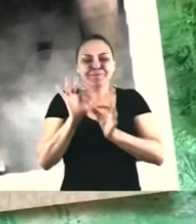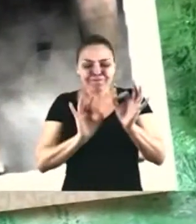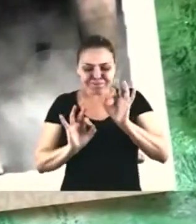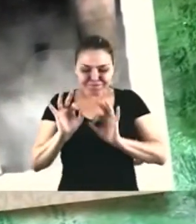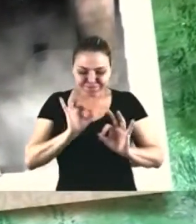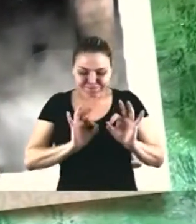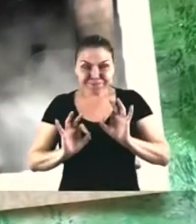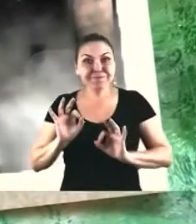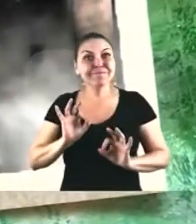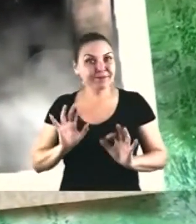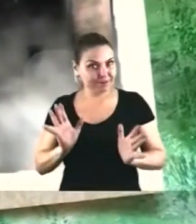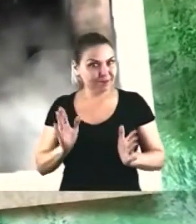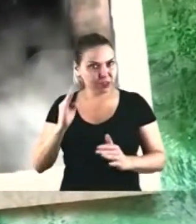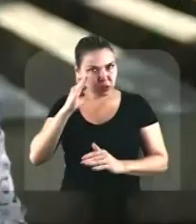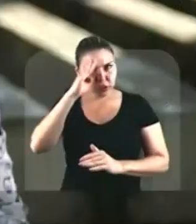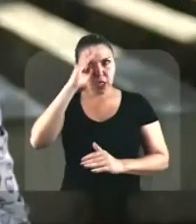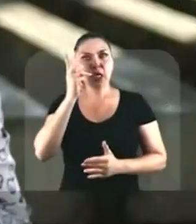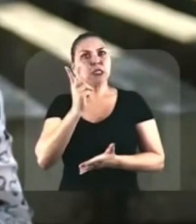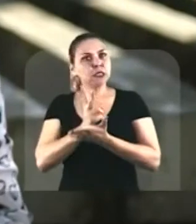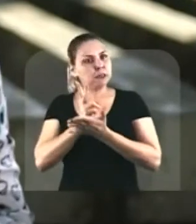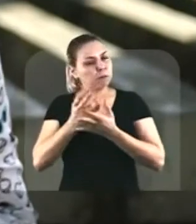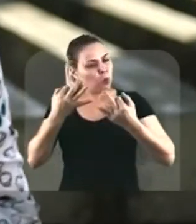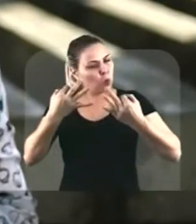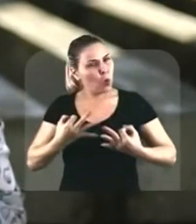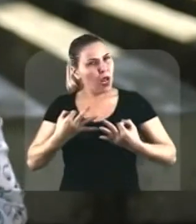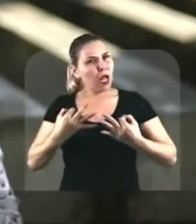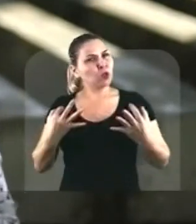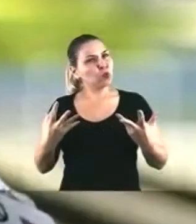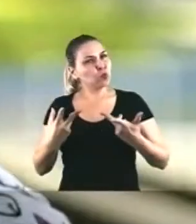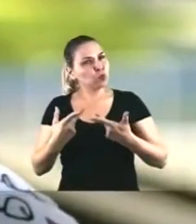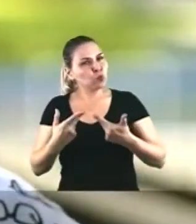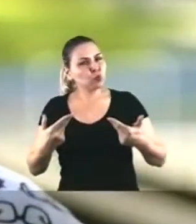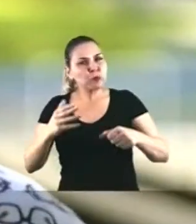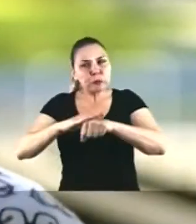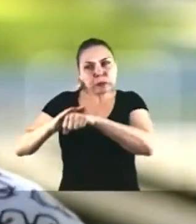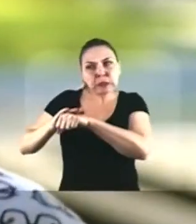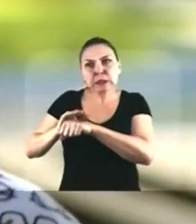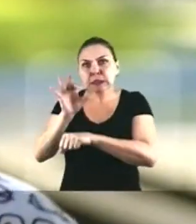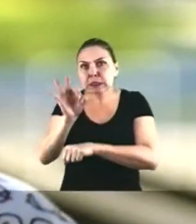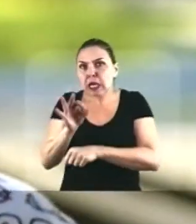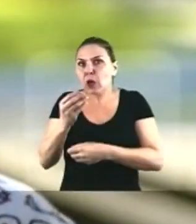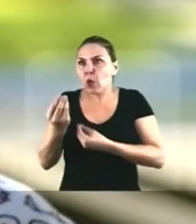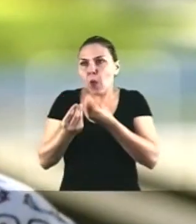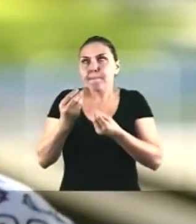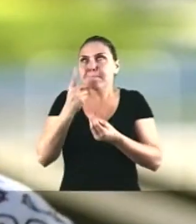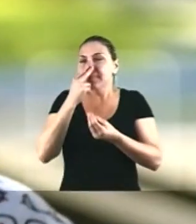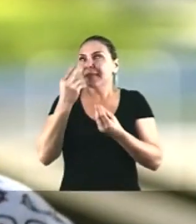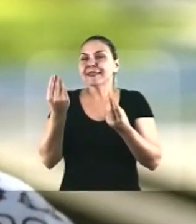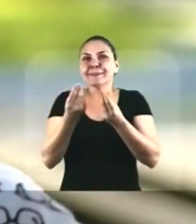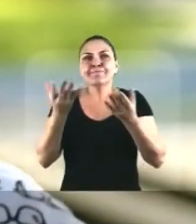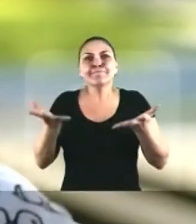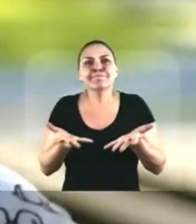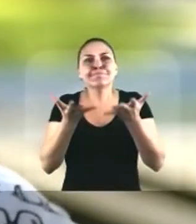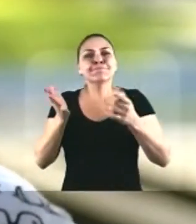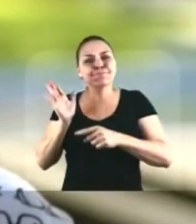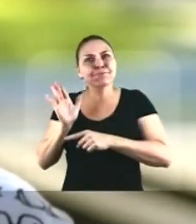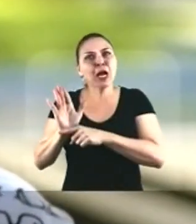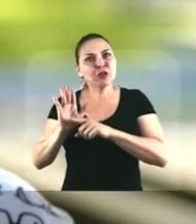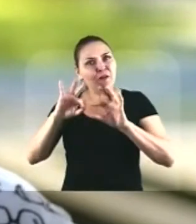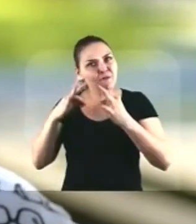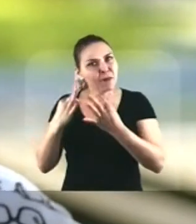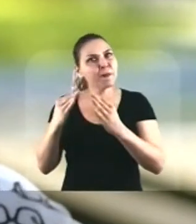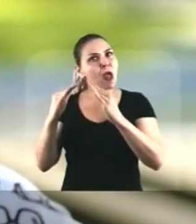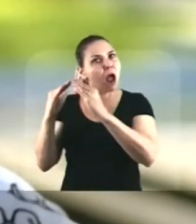formando E o Jair Seve muito correto Com as coisas, né? E ele era assim Tipo um Um provedor da casa, sabe?